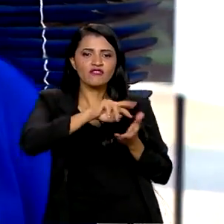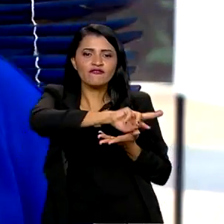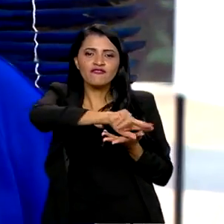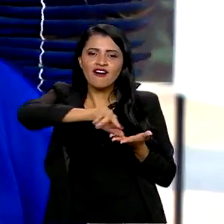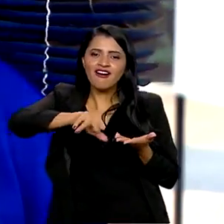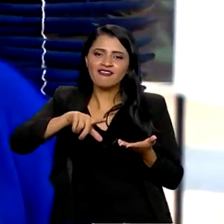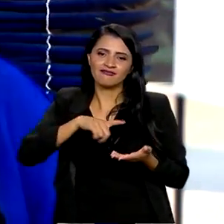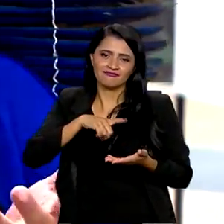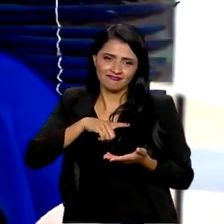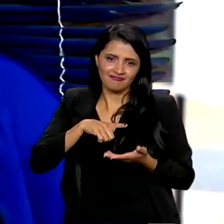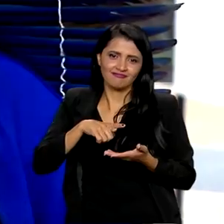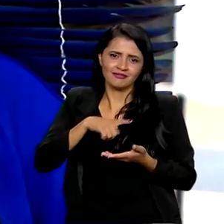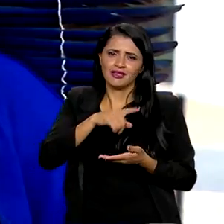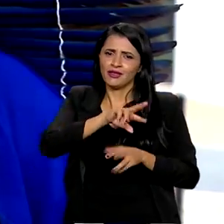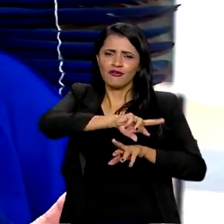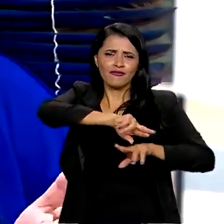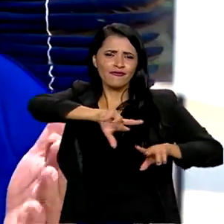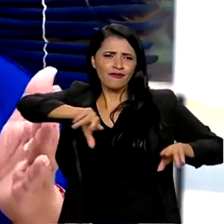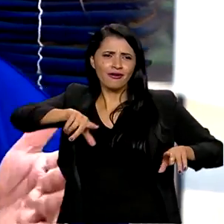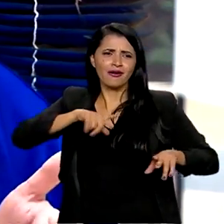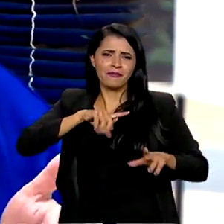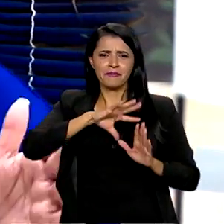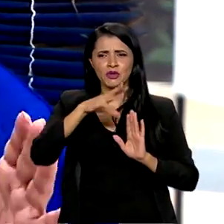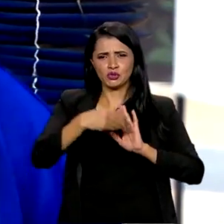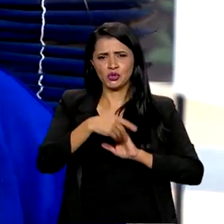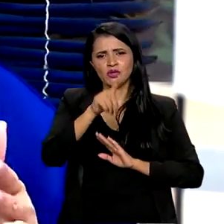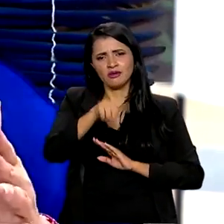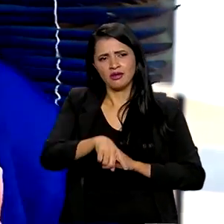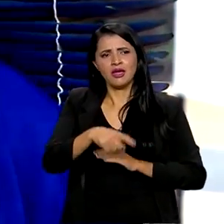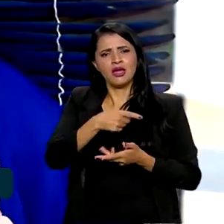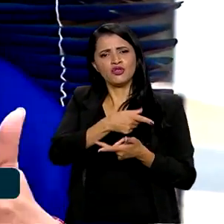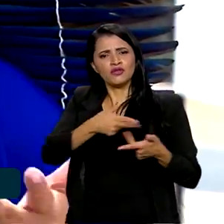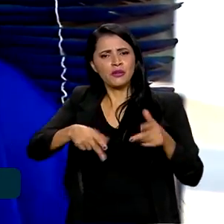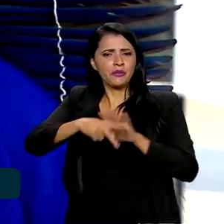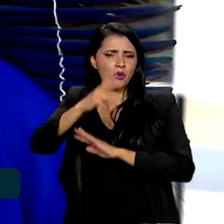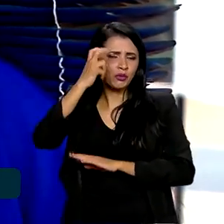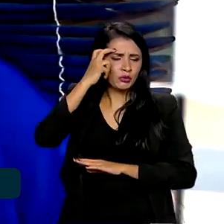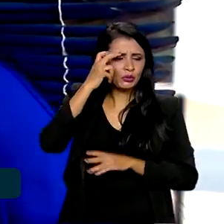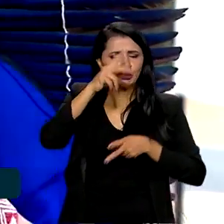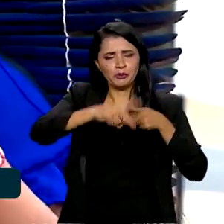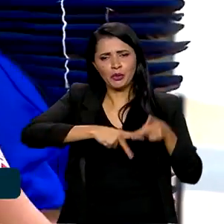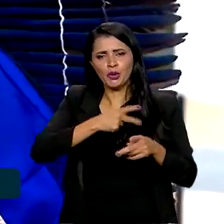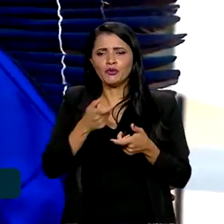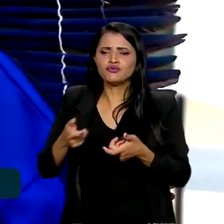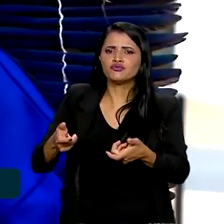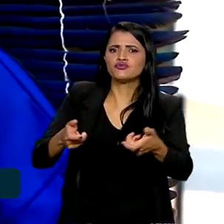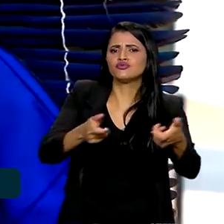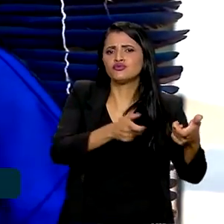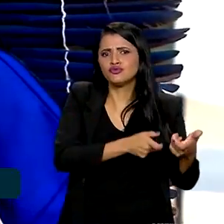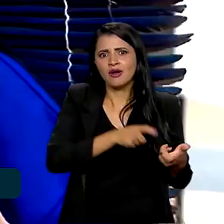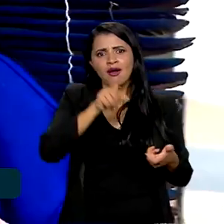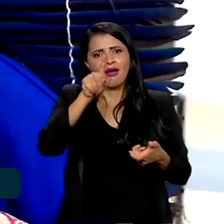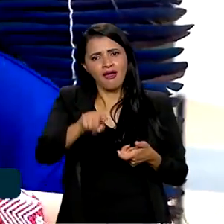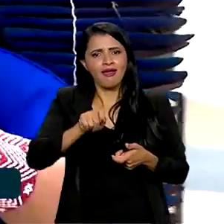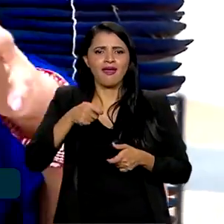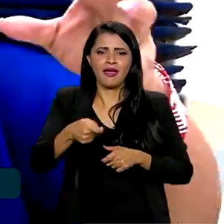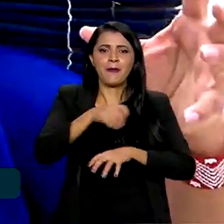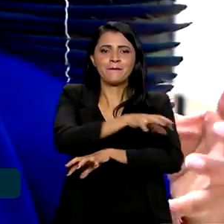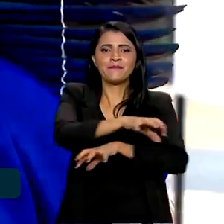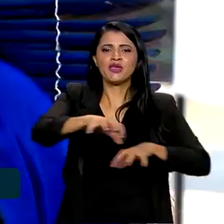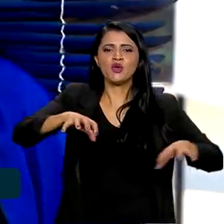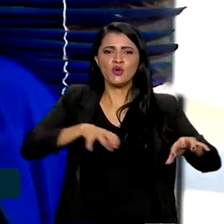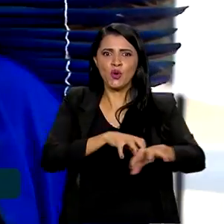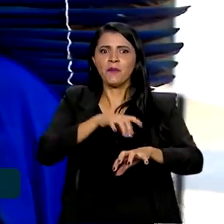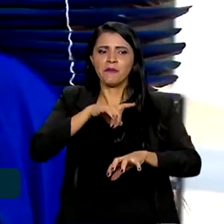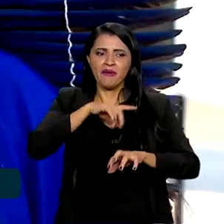Que é a Amazônia muito diversa. Essa diversidade de cultura, de povos, de territórios, né? É um bioma, mas que tem aí